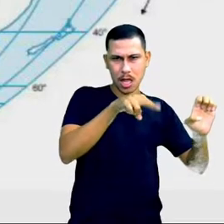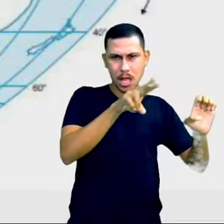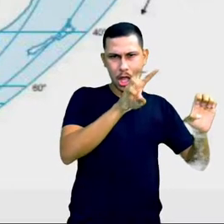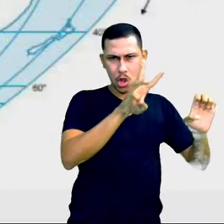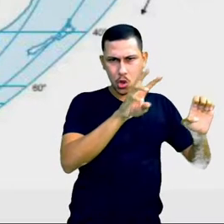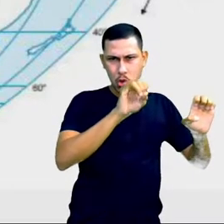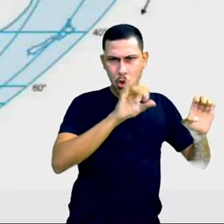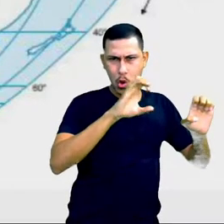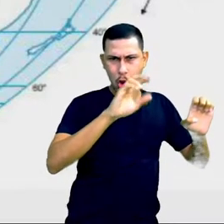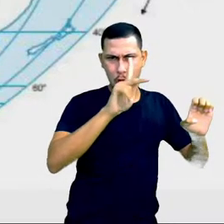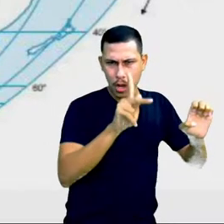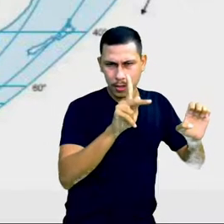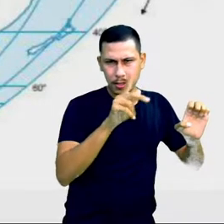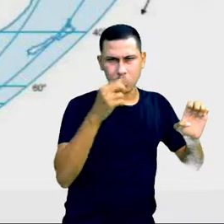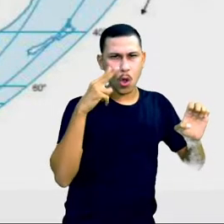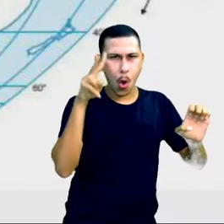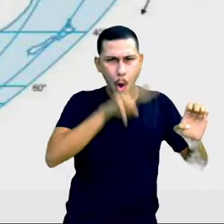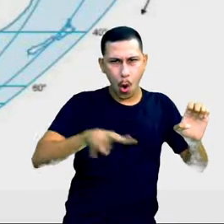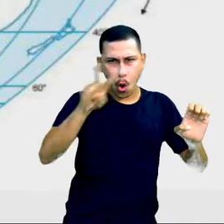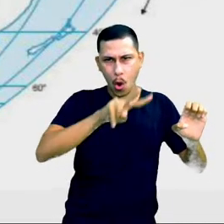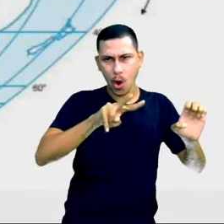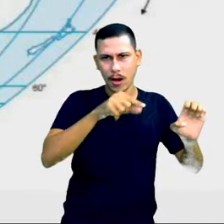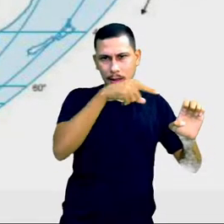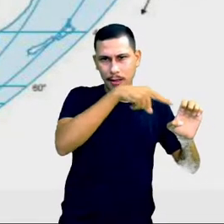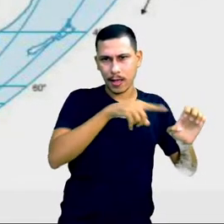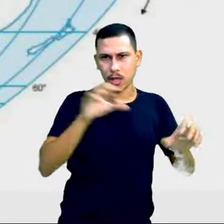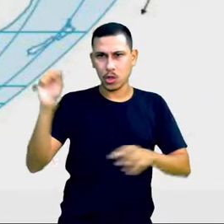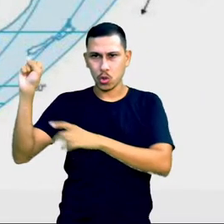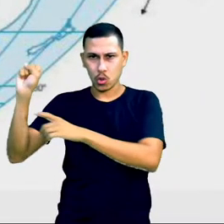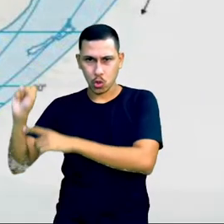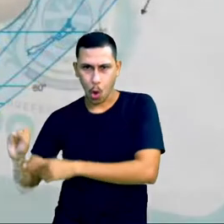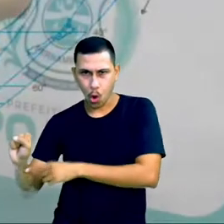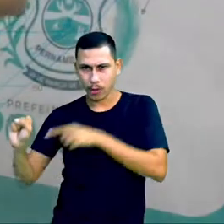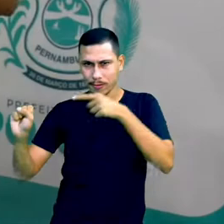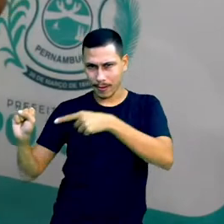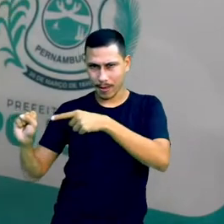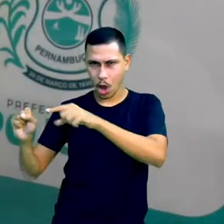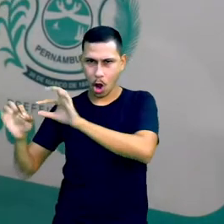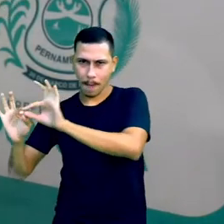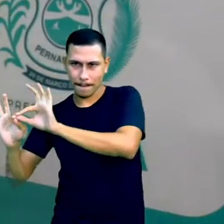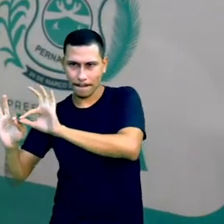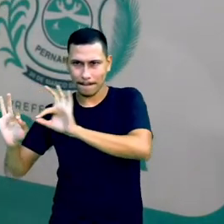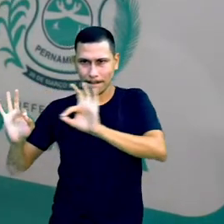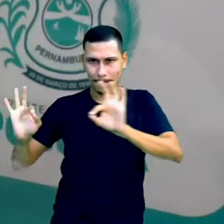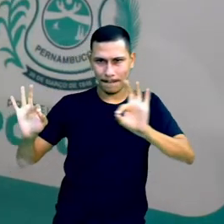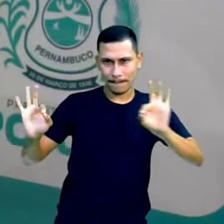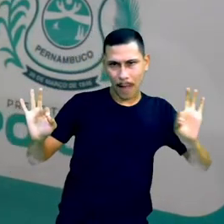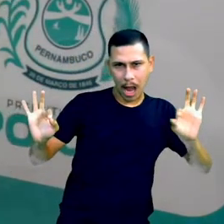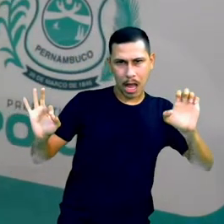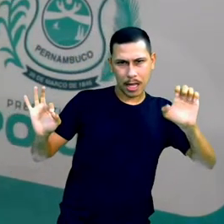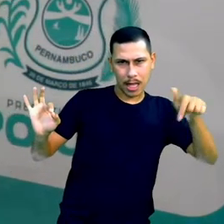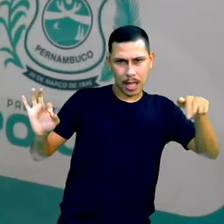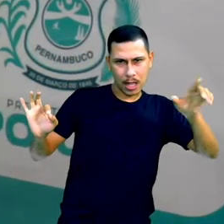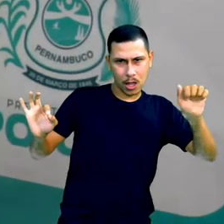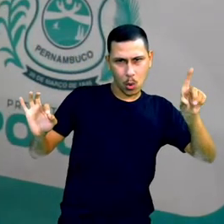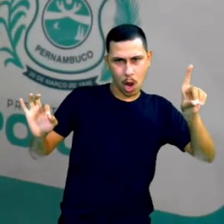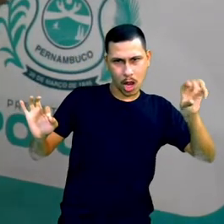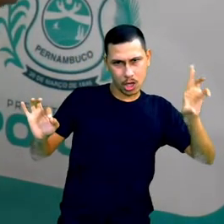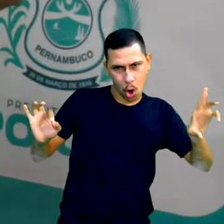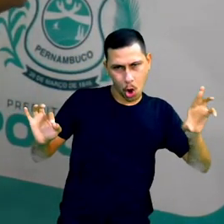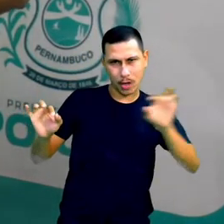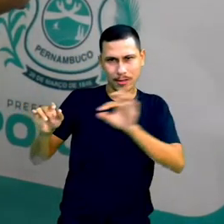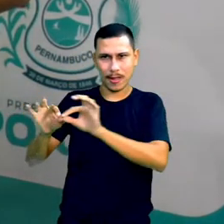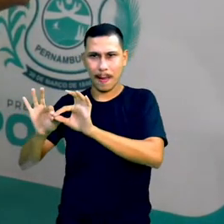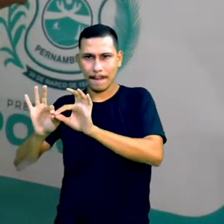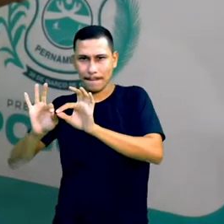está no hemisfério sul, em relação à linha do Equador, e no hemisfério oeste, em relação